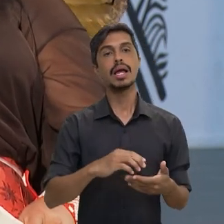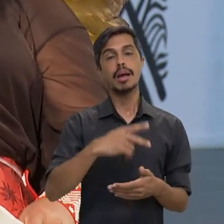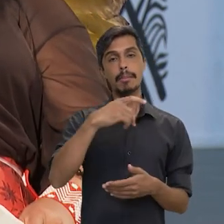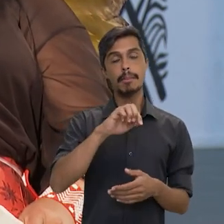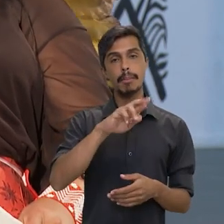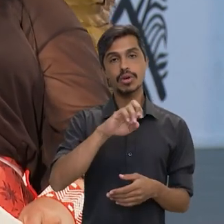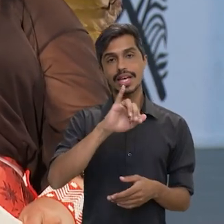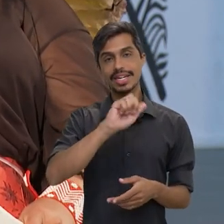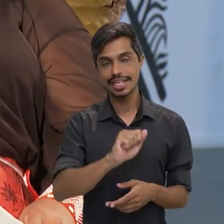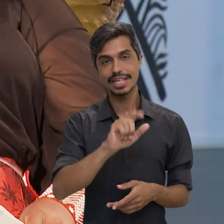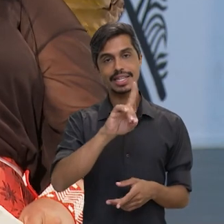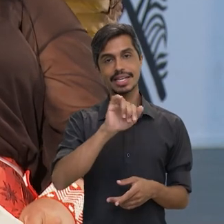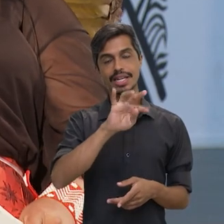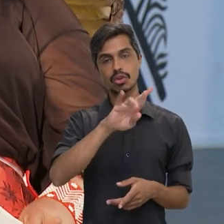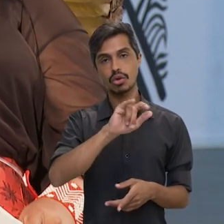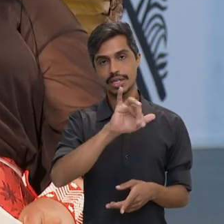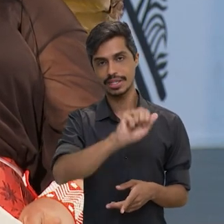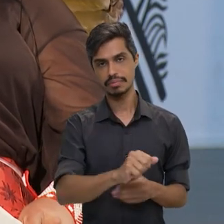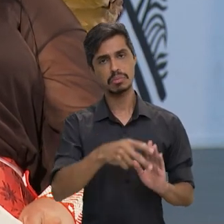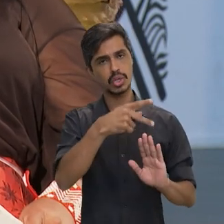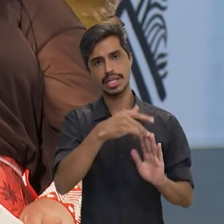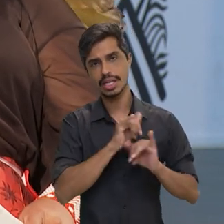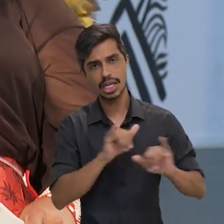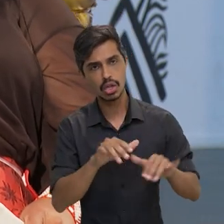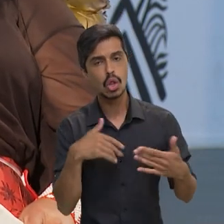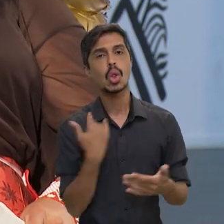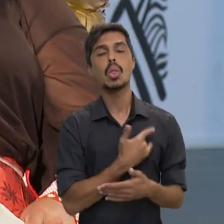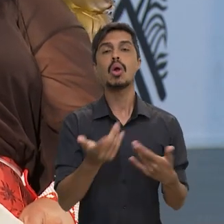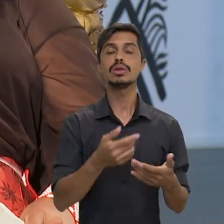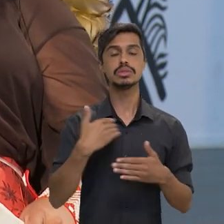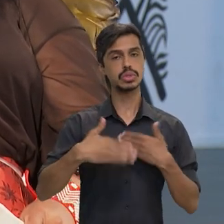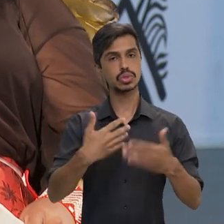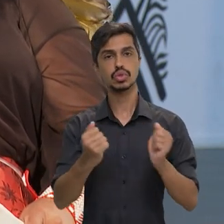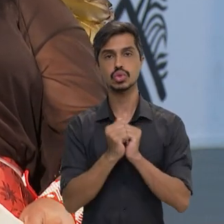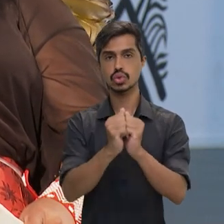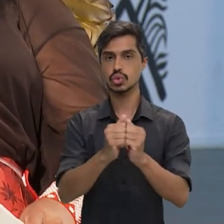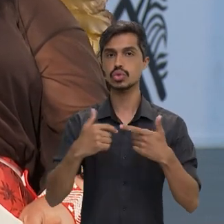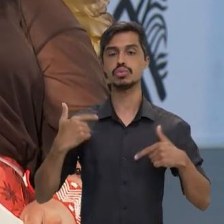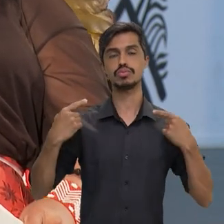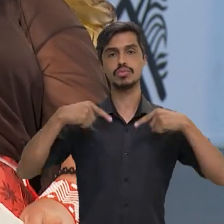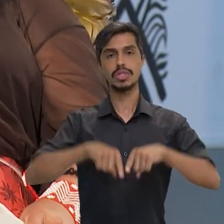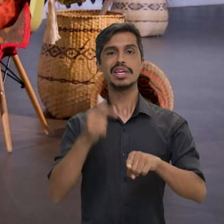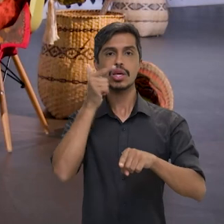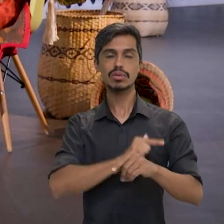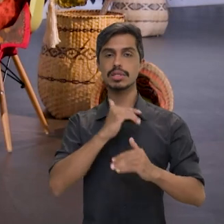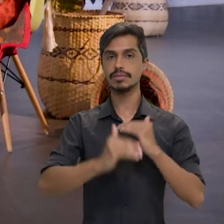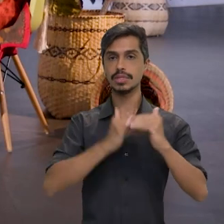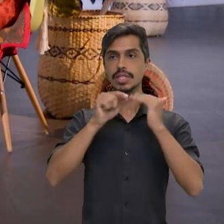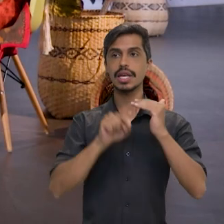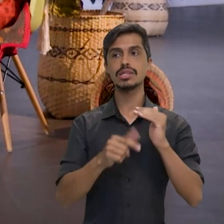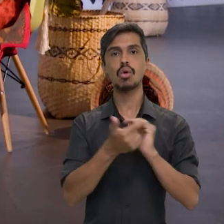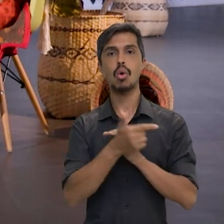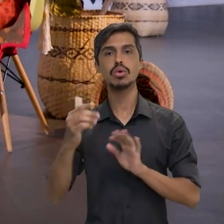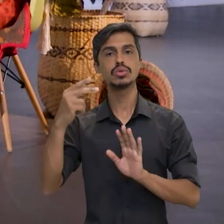declaratória. Agora, né? De volta para o Ministério da Justiça. Mas a gente está trabalhando ali conjuntamente para a gente avançar também